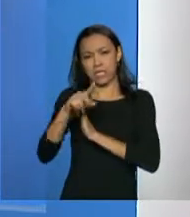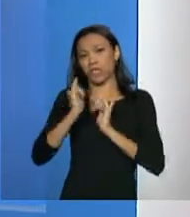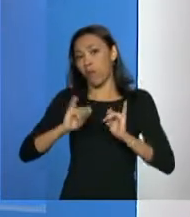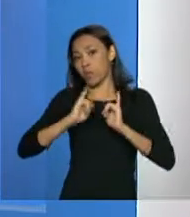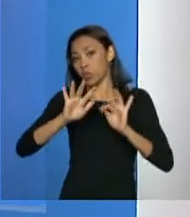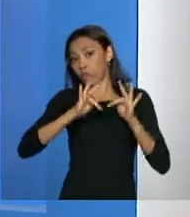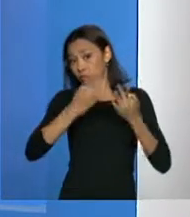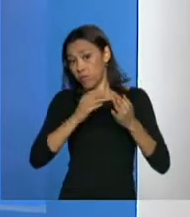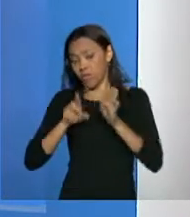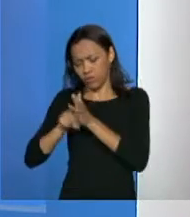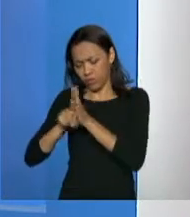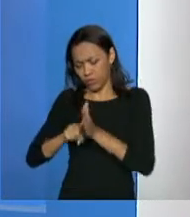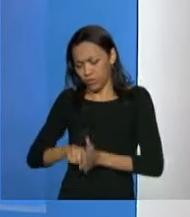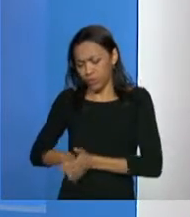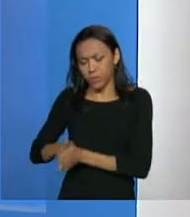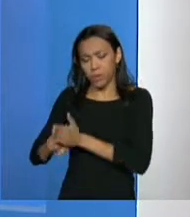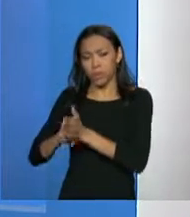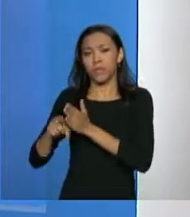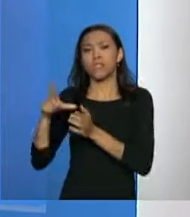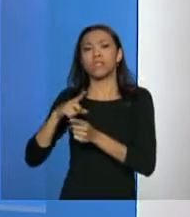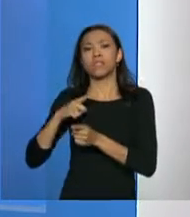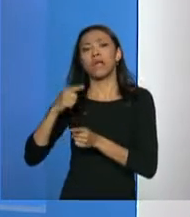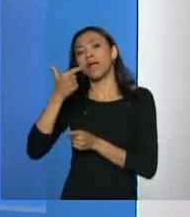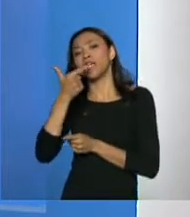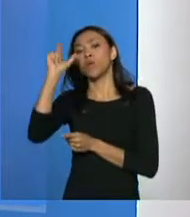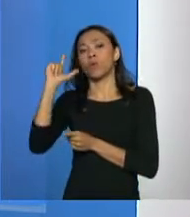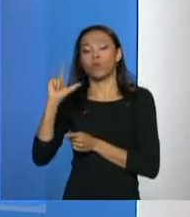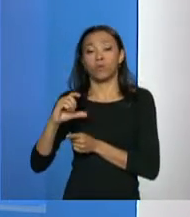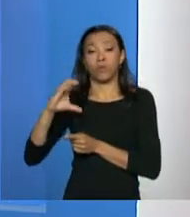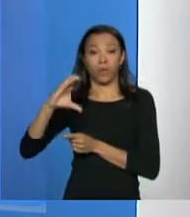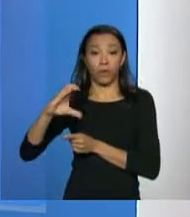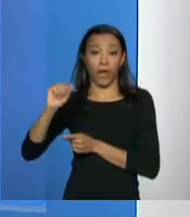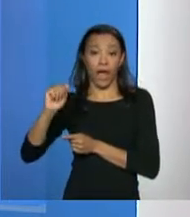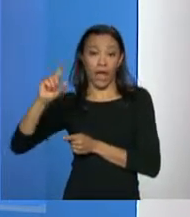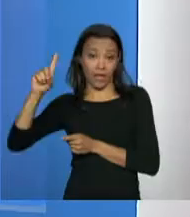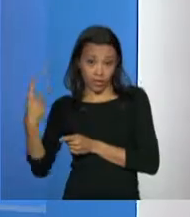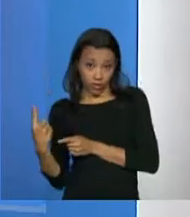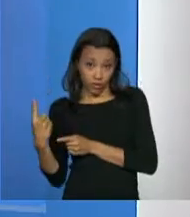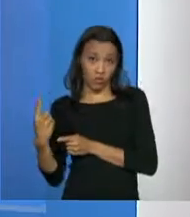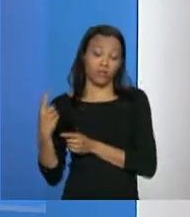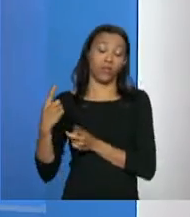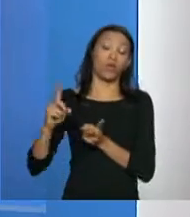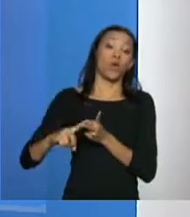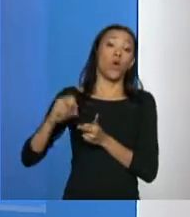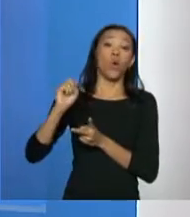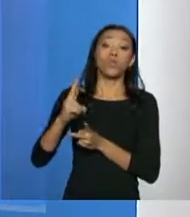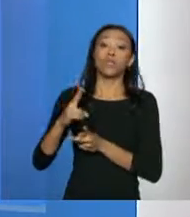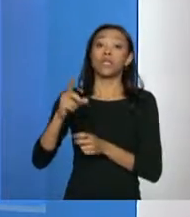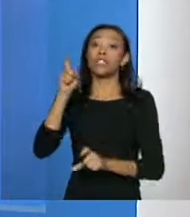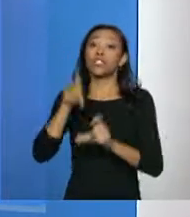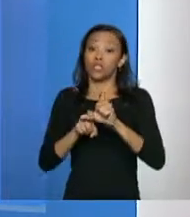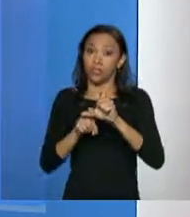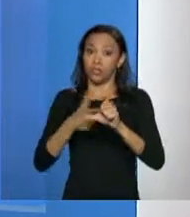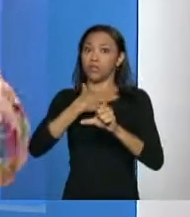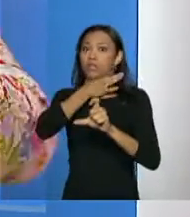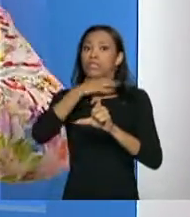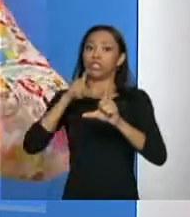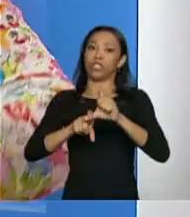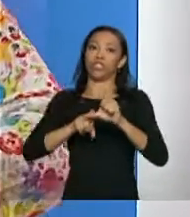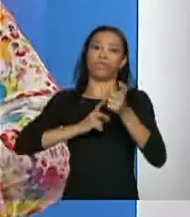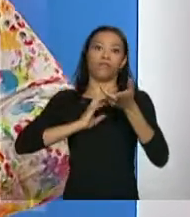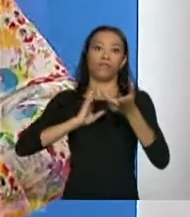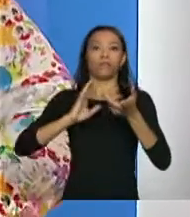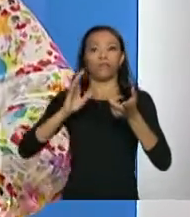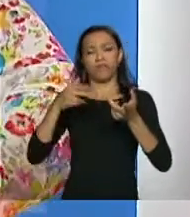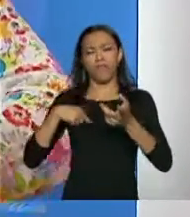no CADMUT, o cadastro de mutuários, né? Se você está no CADIN com alguma dívida ativa em relação à União. Ele faz